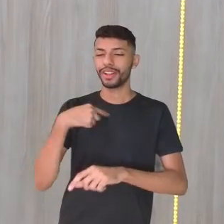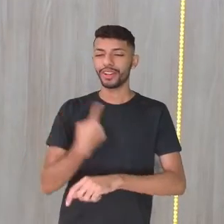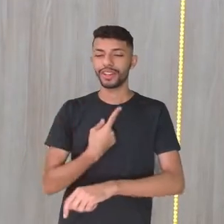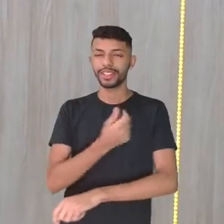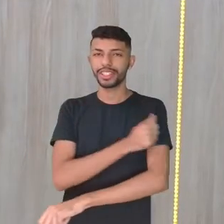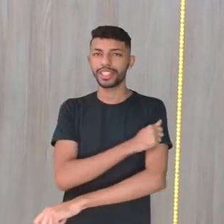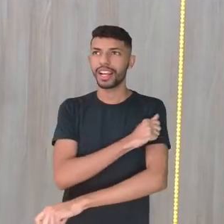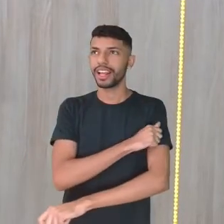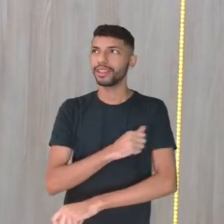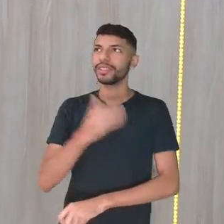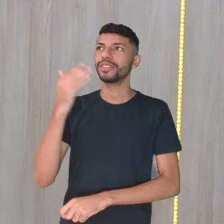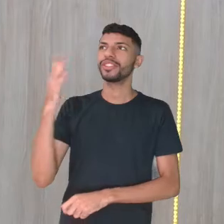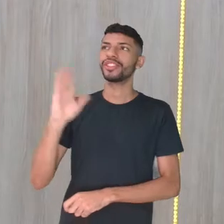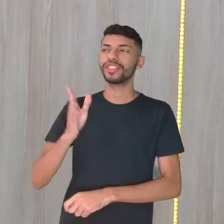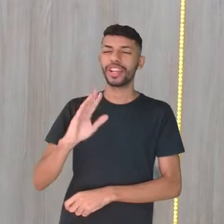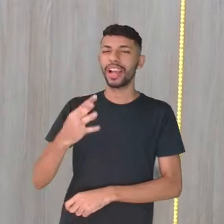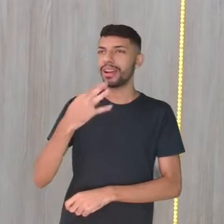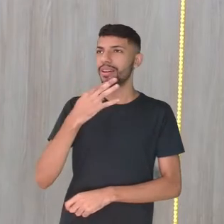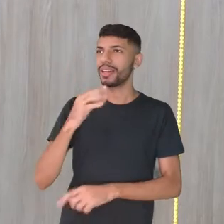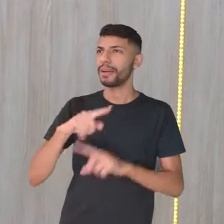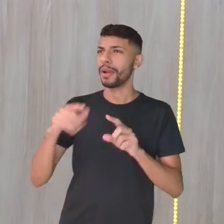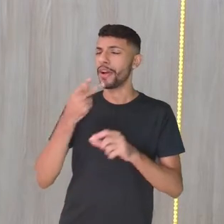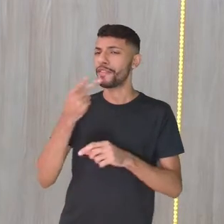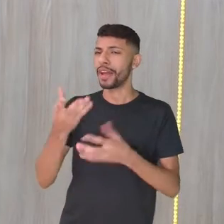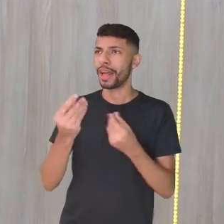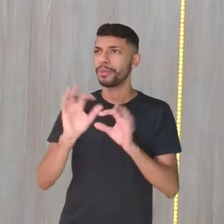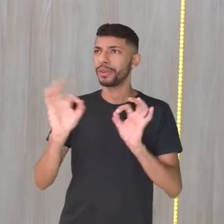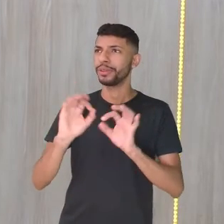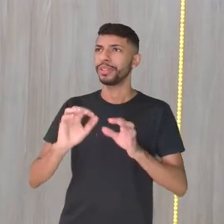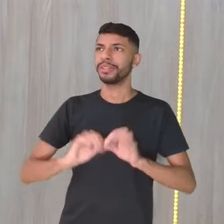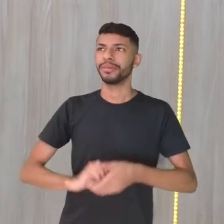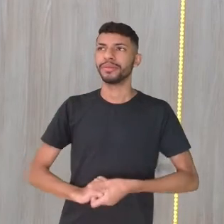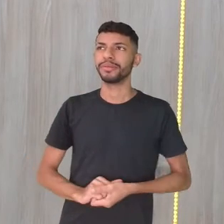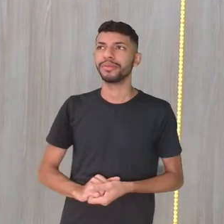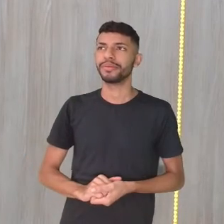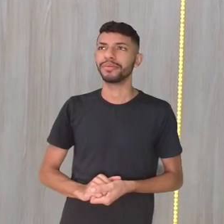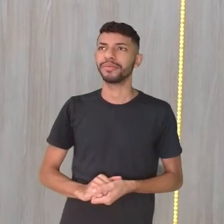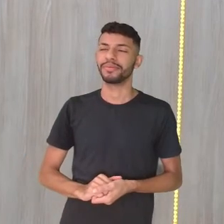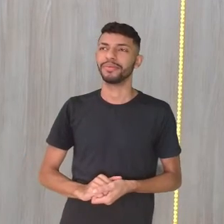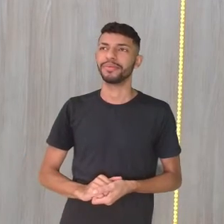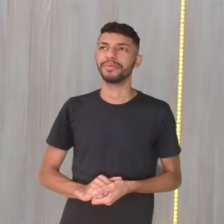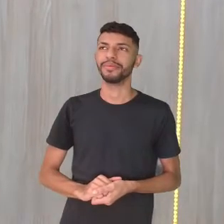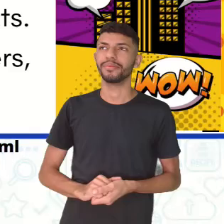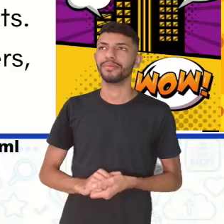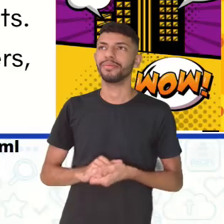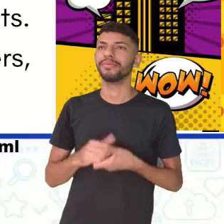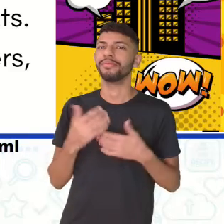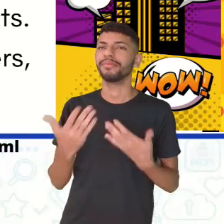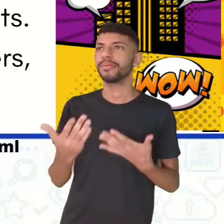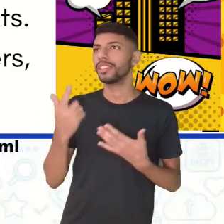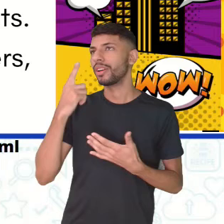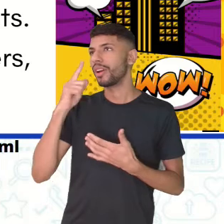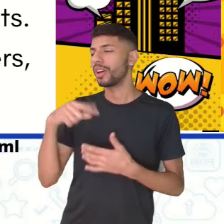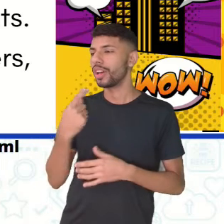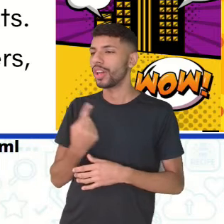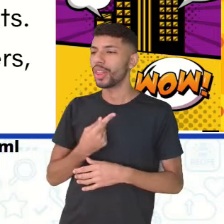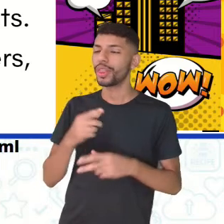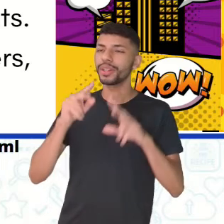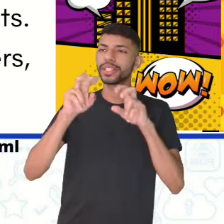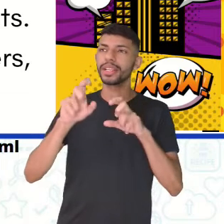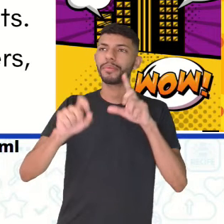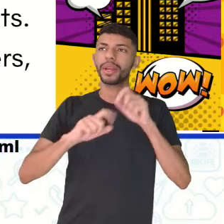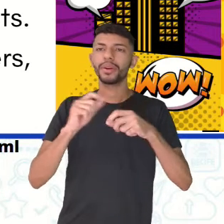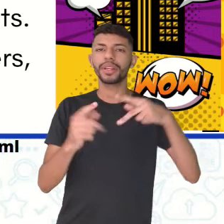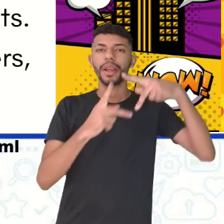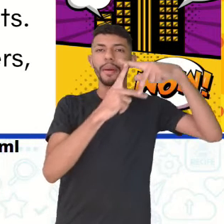eles estão ligados, nem falam muito que eles vão ficar chateados com isso, que isso é uma ofensa. Gente, então como o nosso assunto é comics, books, ou seja, histórias em quadrinhos,